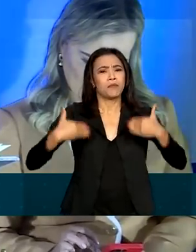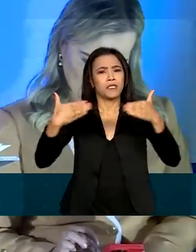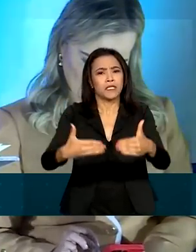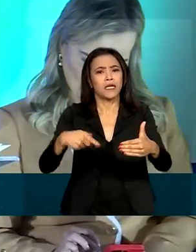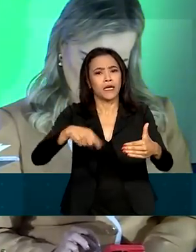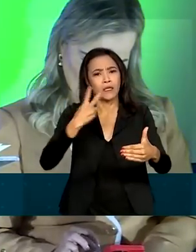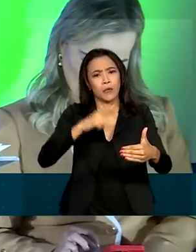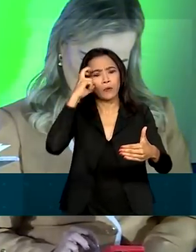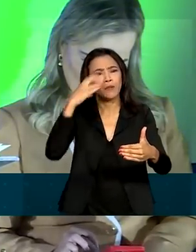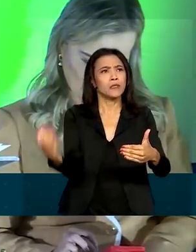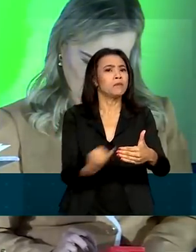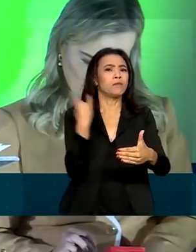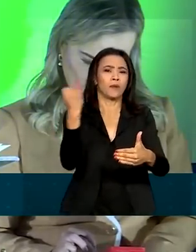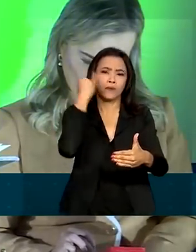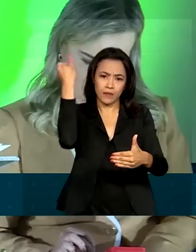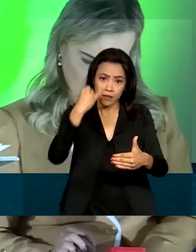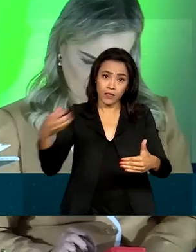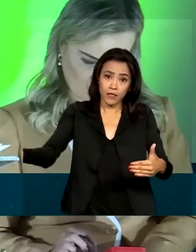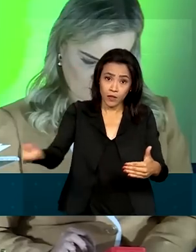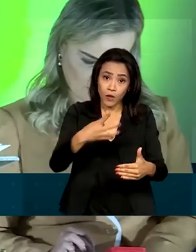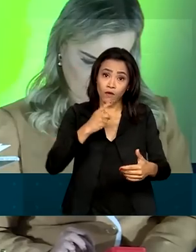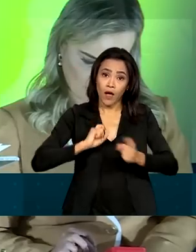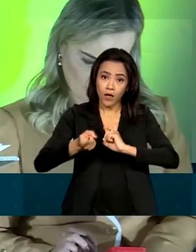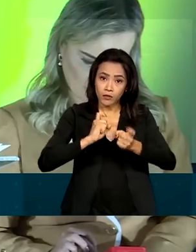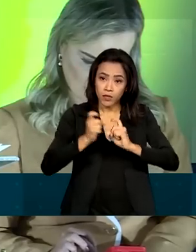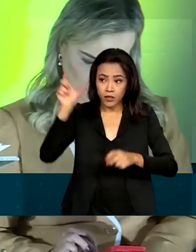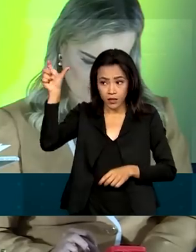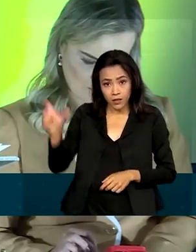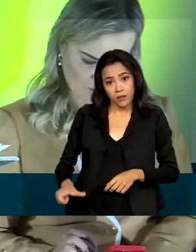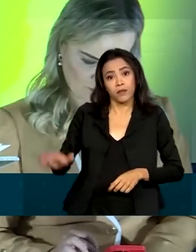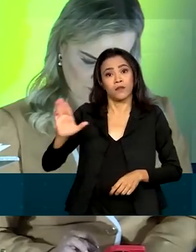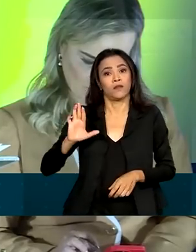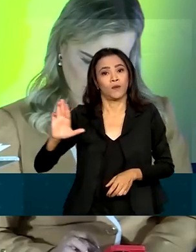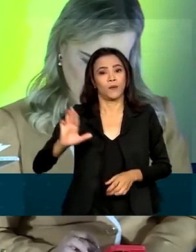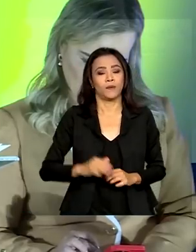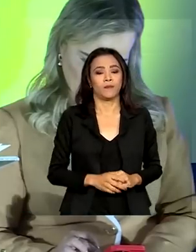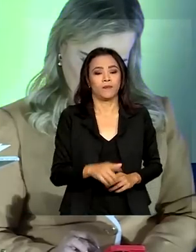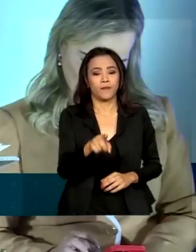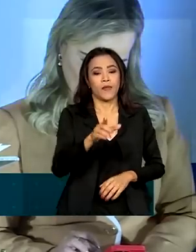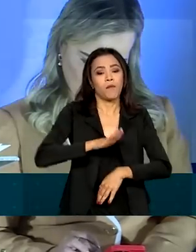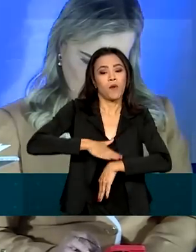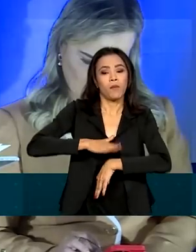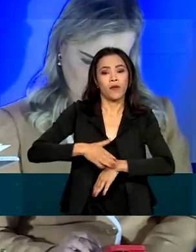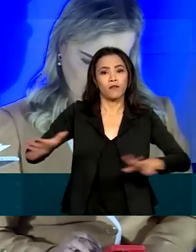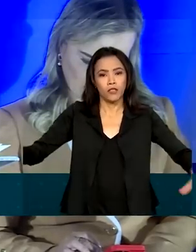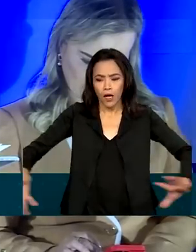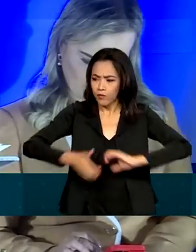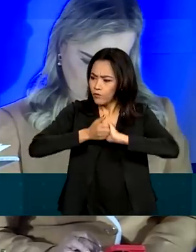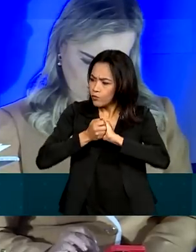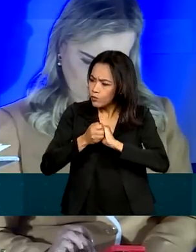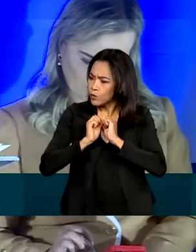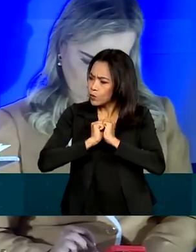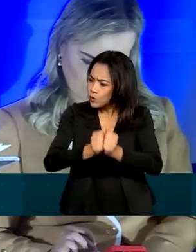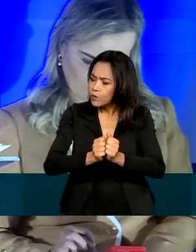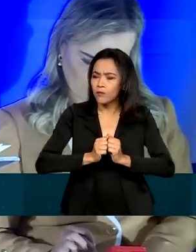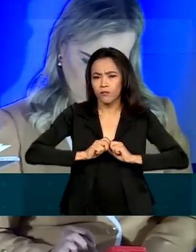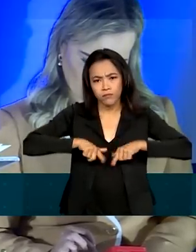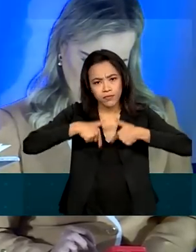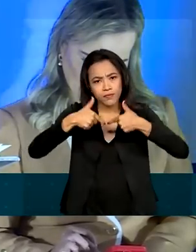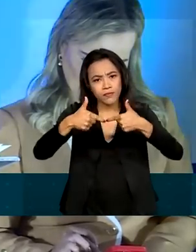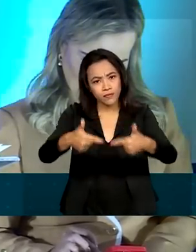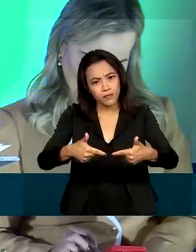dessa nova gestão do presidente Lula. É hora de darmos as mãos, reatarmos laços possíveis e